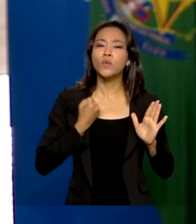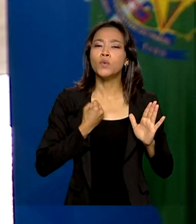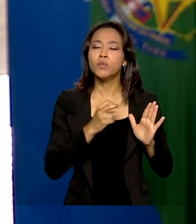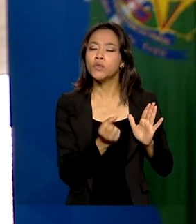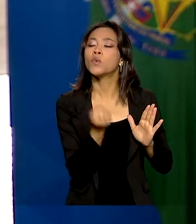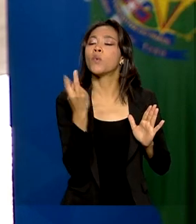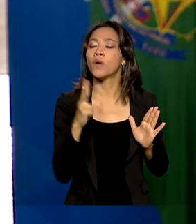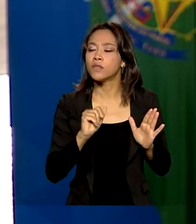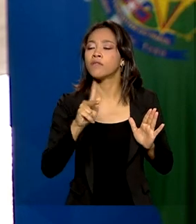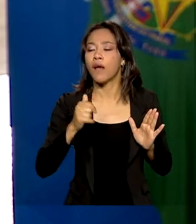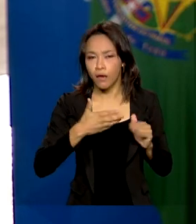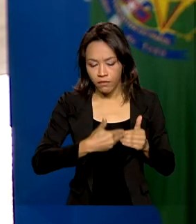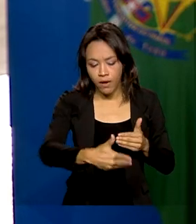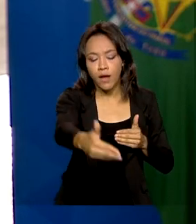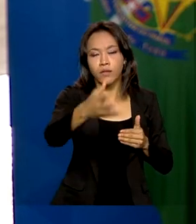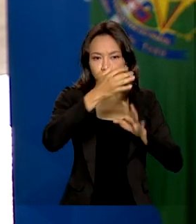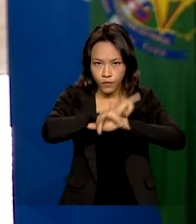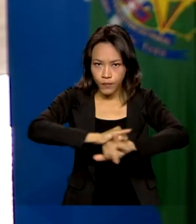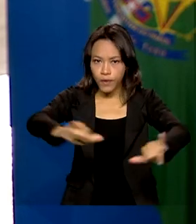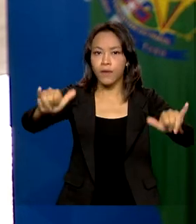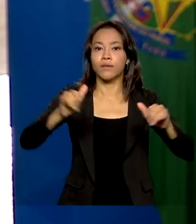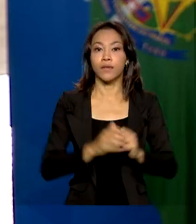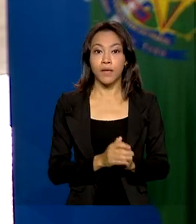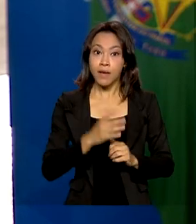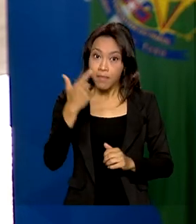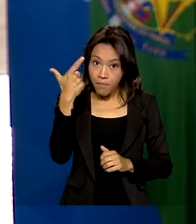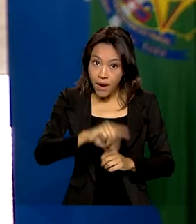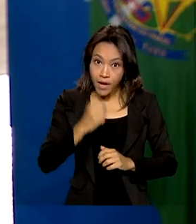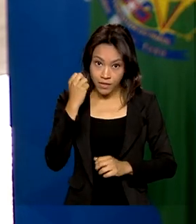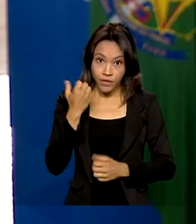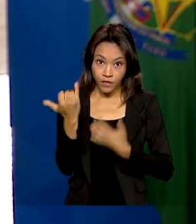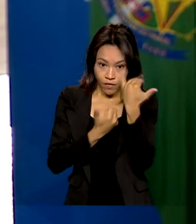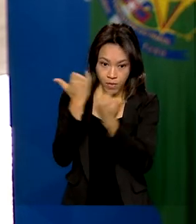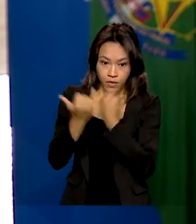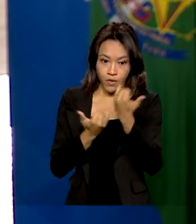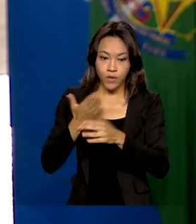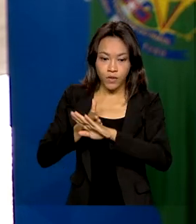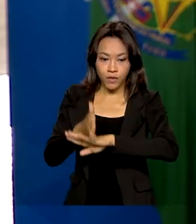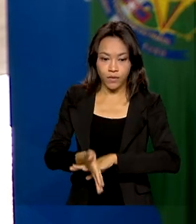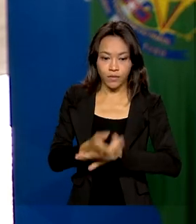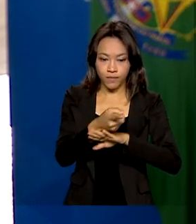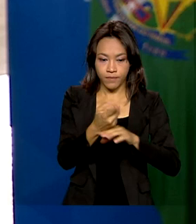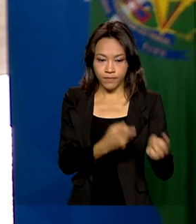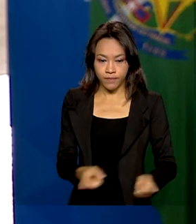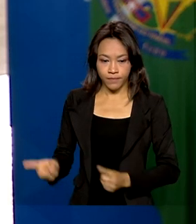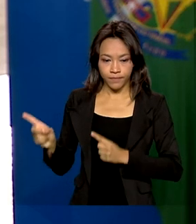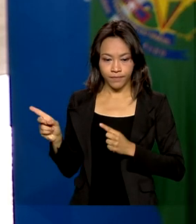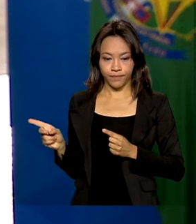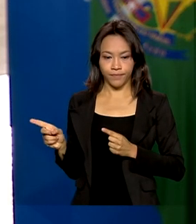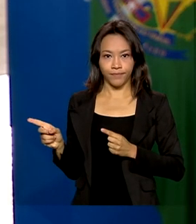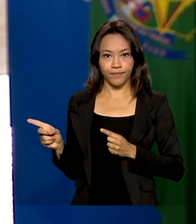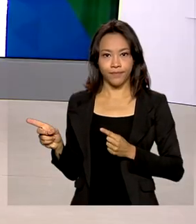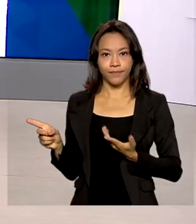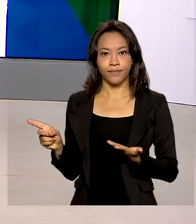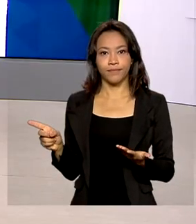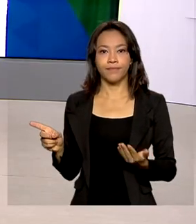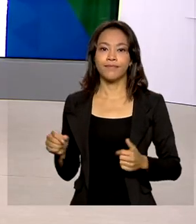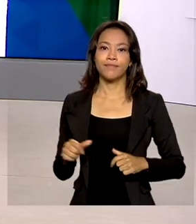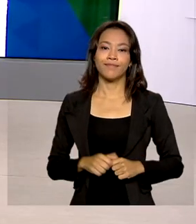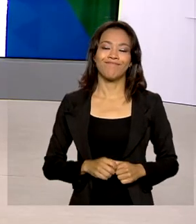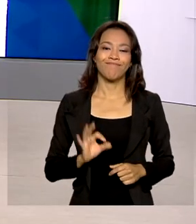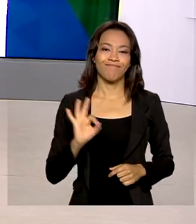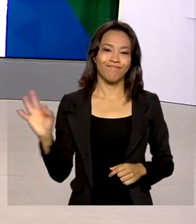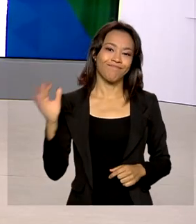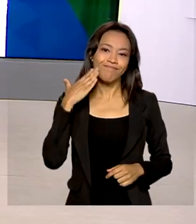Prouni ainda serão divulgados. Mais informações, é só acessar o site gov.br.mec. Luciana. Tá